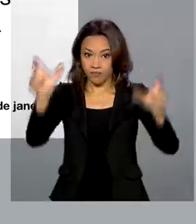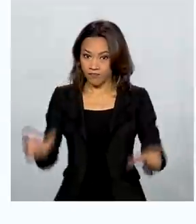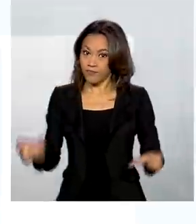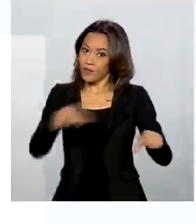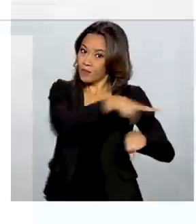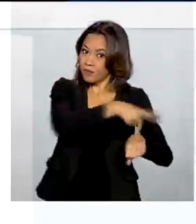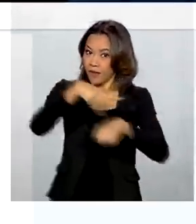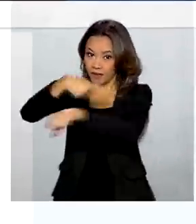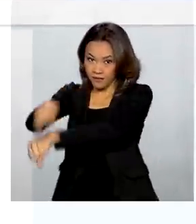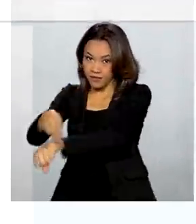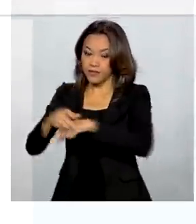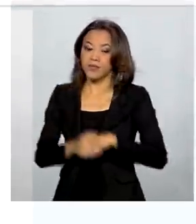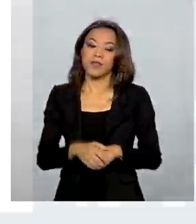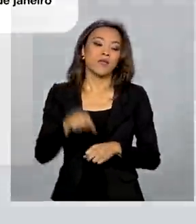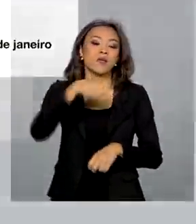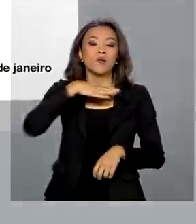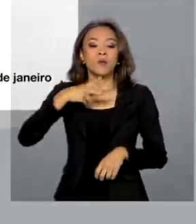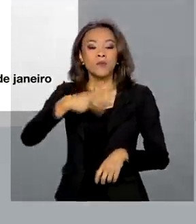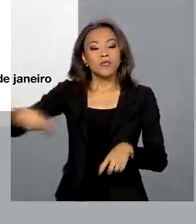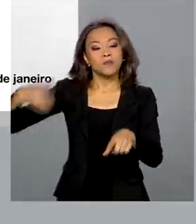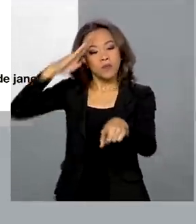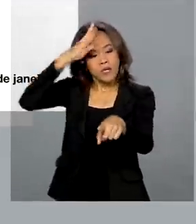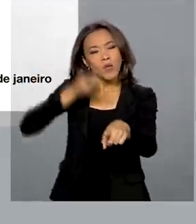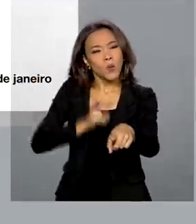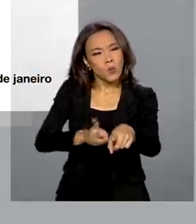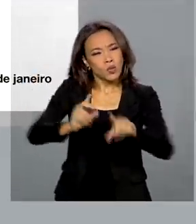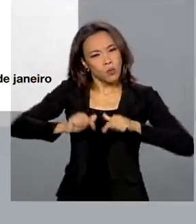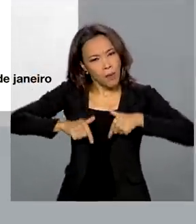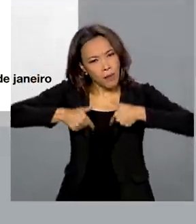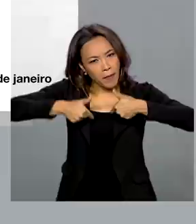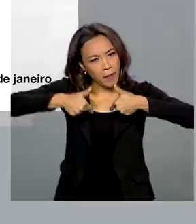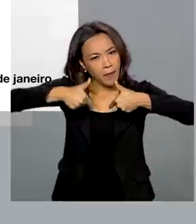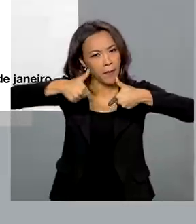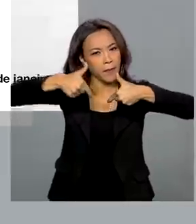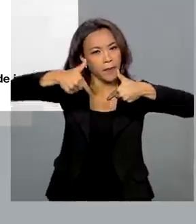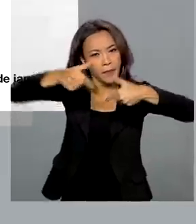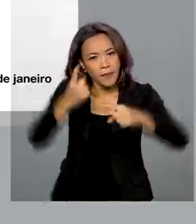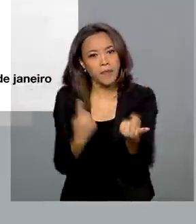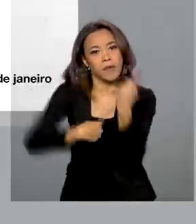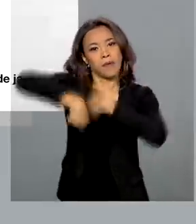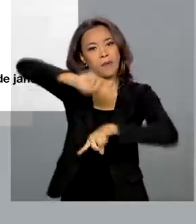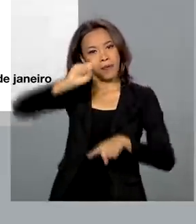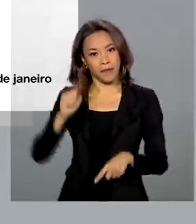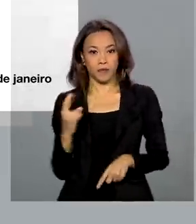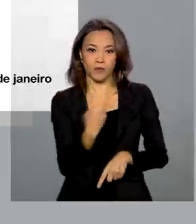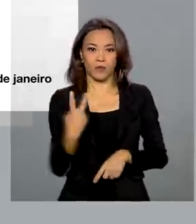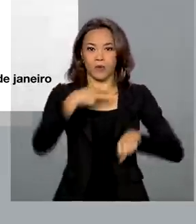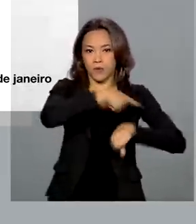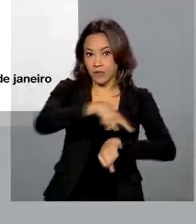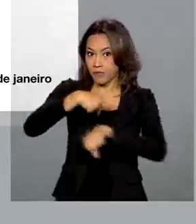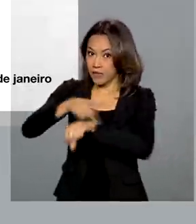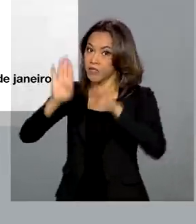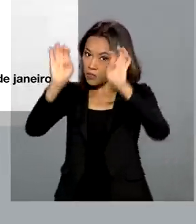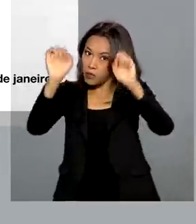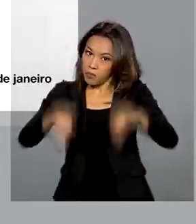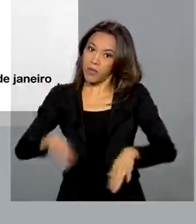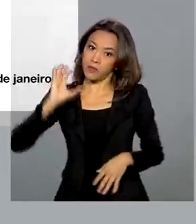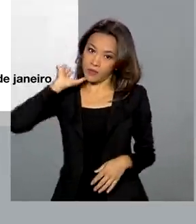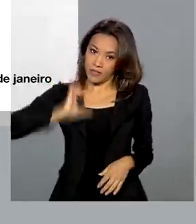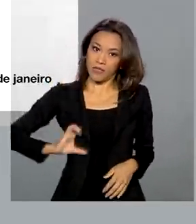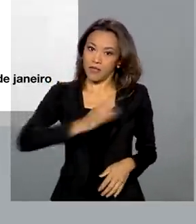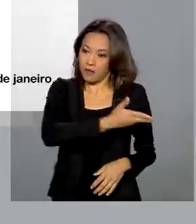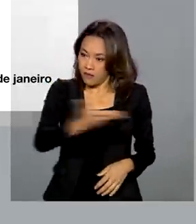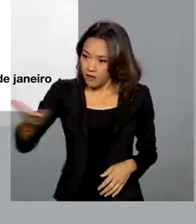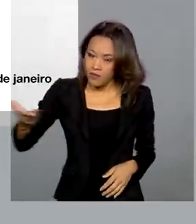Bolsonaro afirmou que segue empenhado e pronto para trabalhar pela prosperidade das nações e o bem-estar dos cidadãos. Ainda